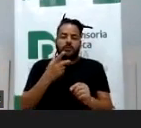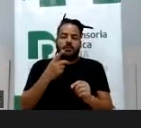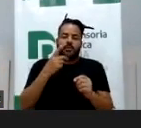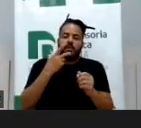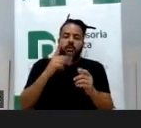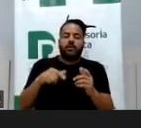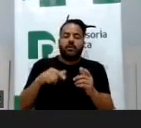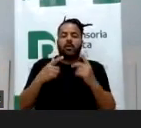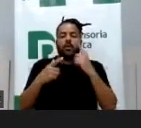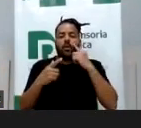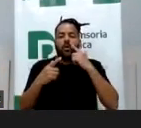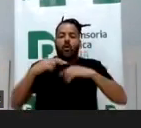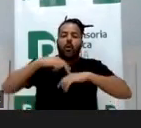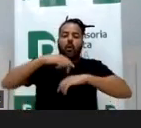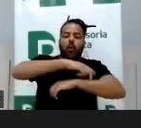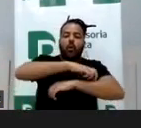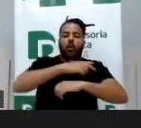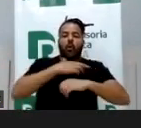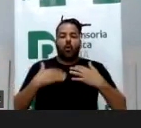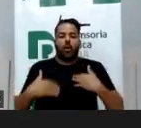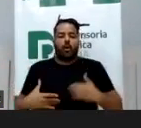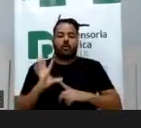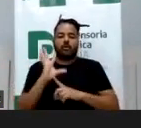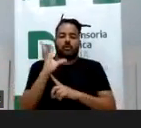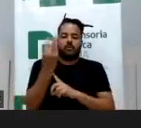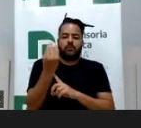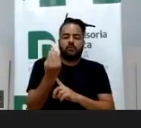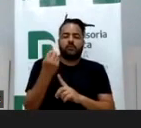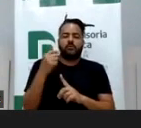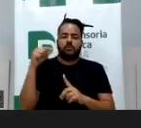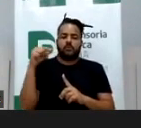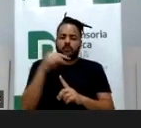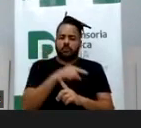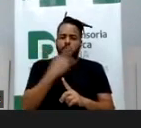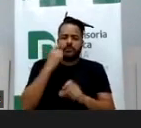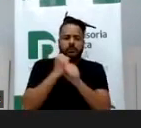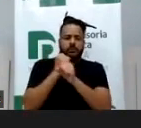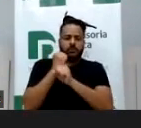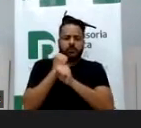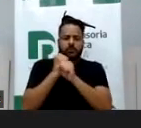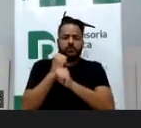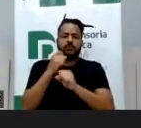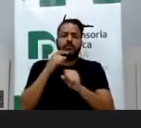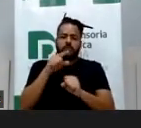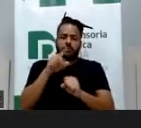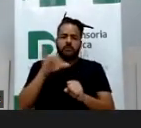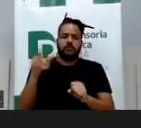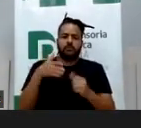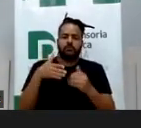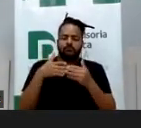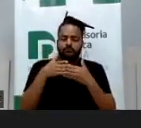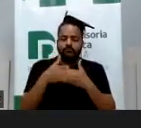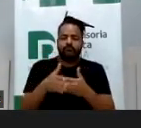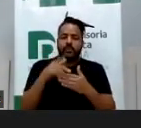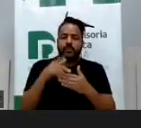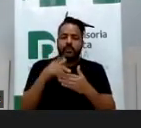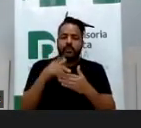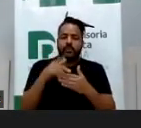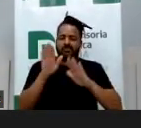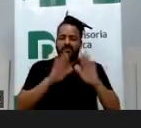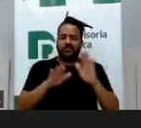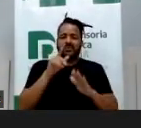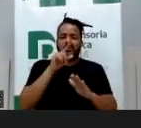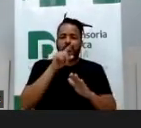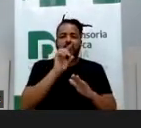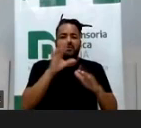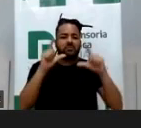com moda, trabalhou com publicidade muitos anos, eu também a sigo há anos e ela tem um cuidado muito grande na exposição da filha, ela até mostra